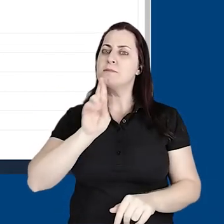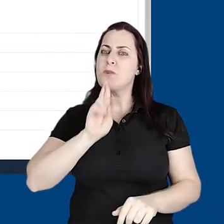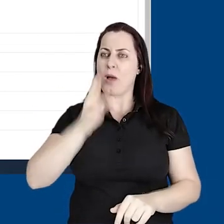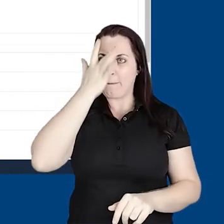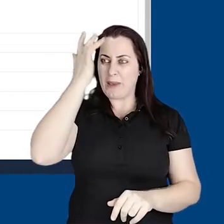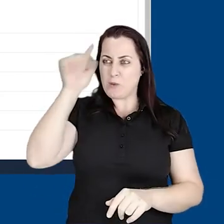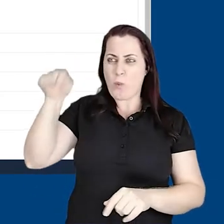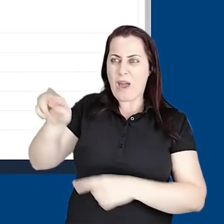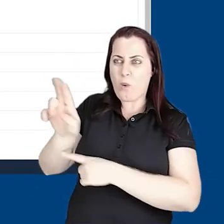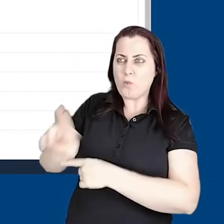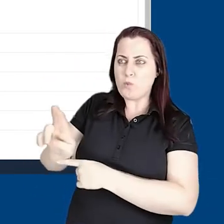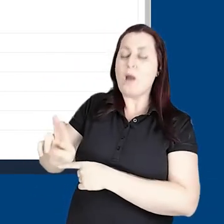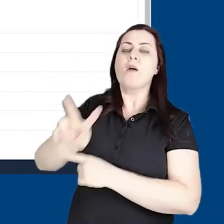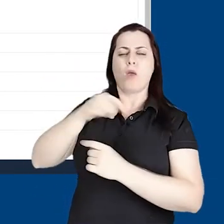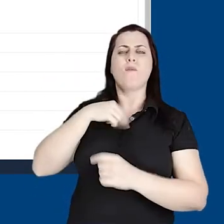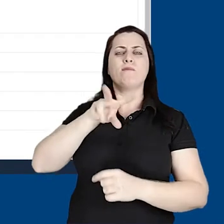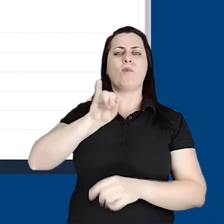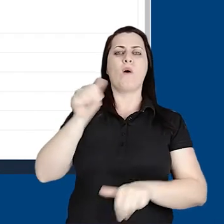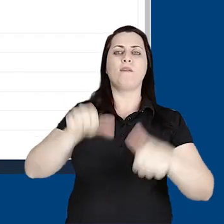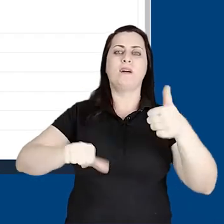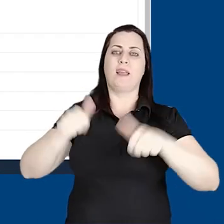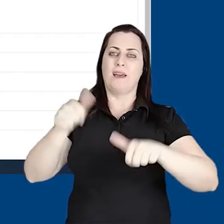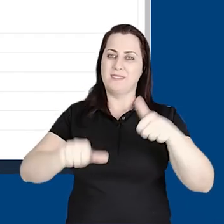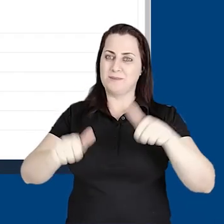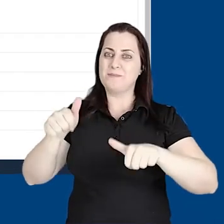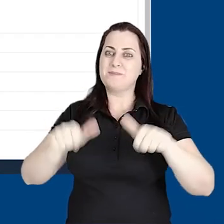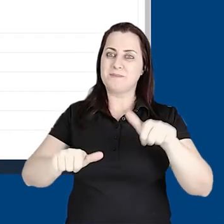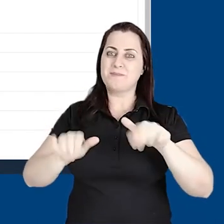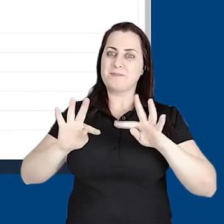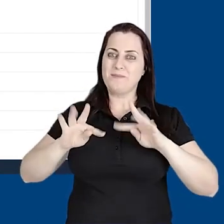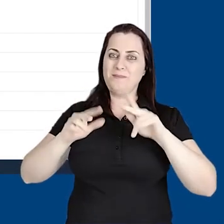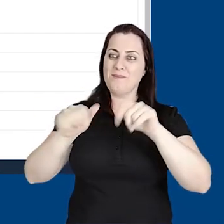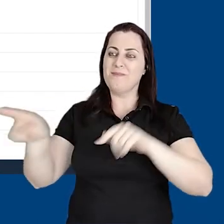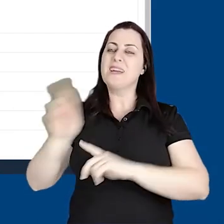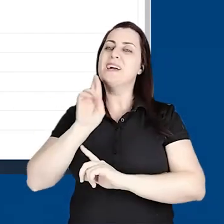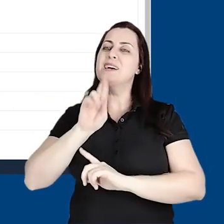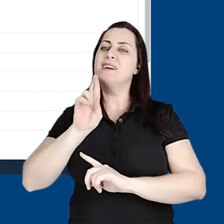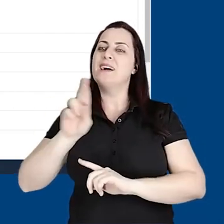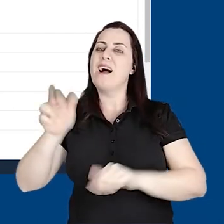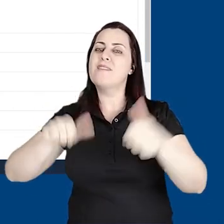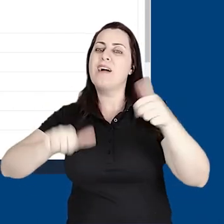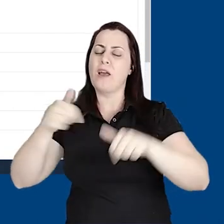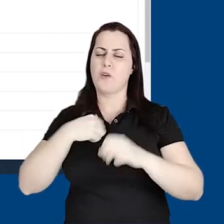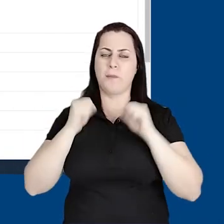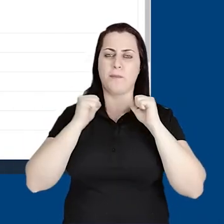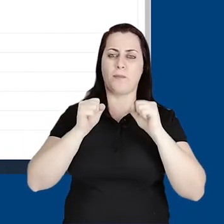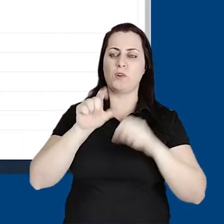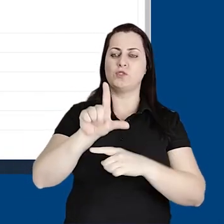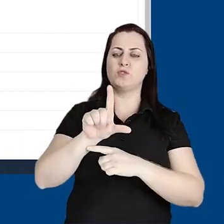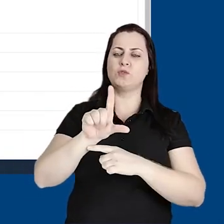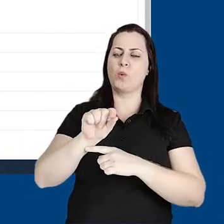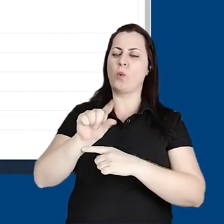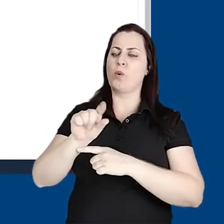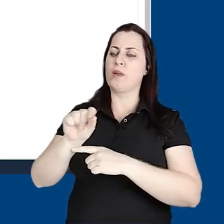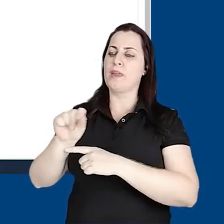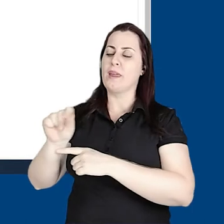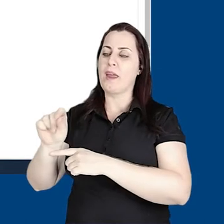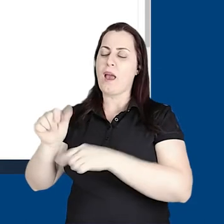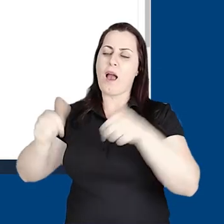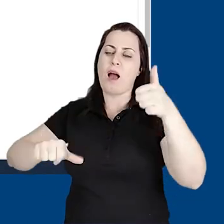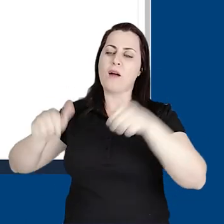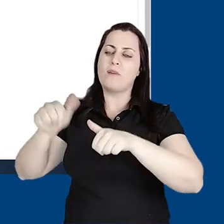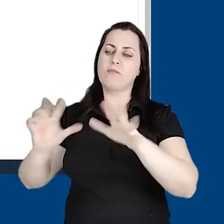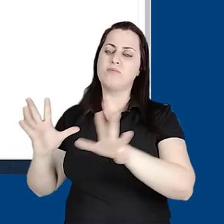respostas deste usuário vão ser avaliadas. E com todas essas respostas avaliadas, eu posso escolher fazer uma